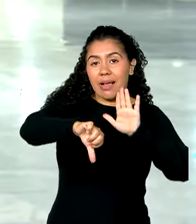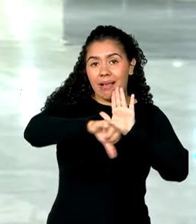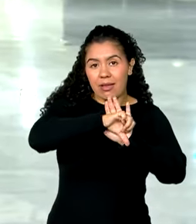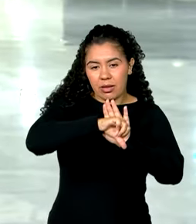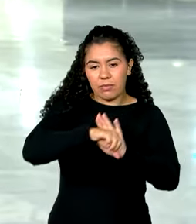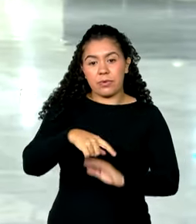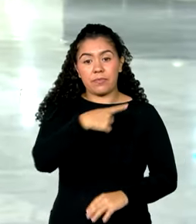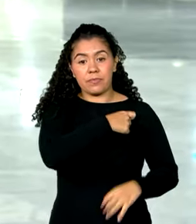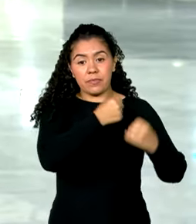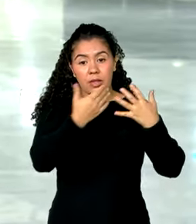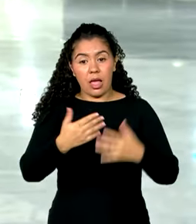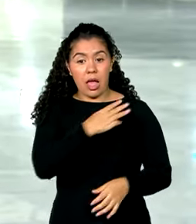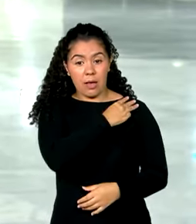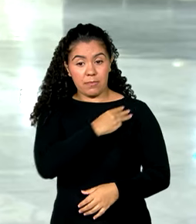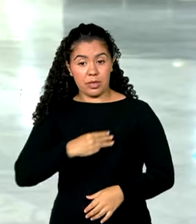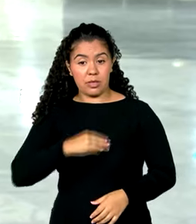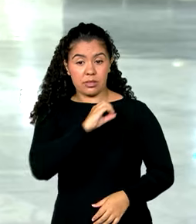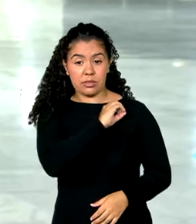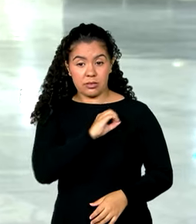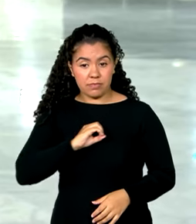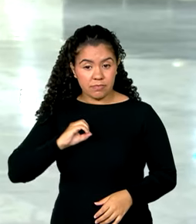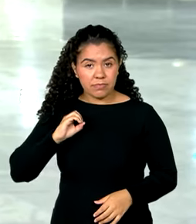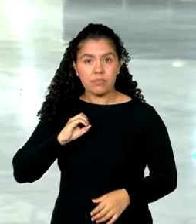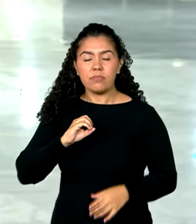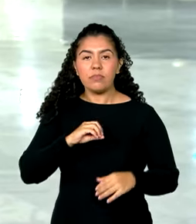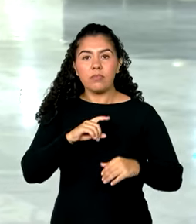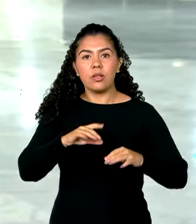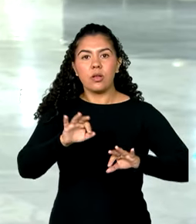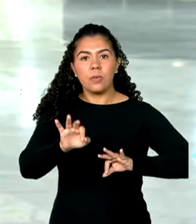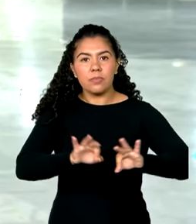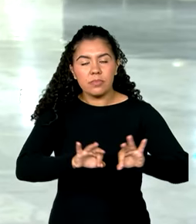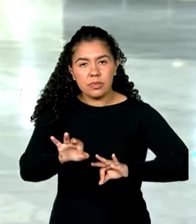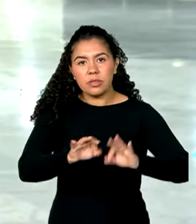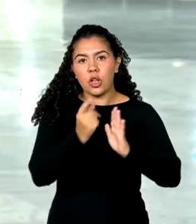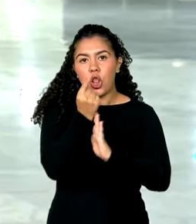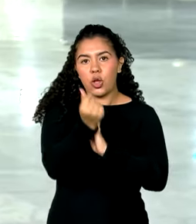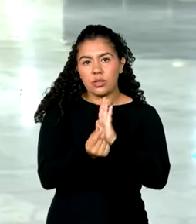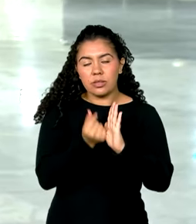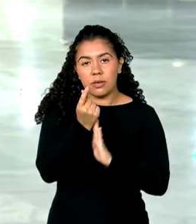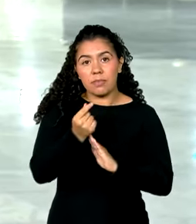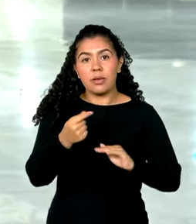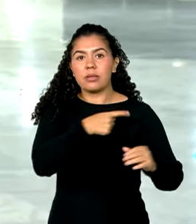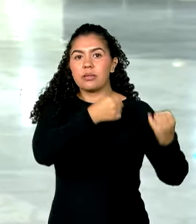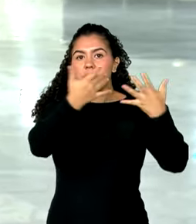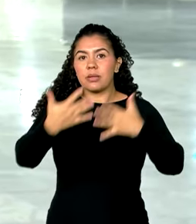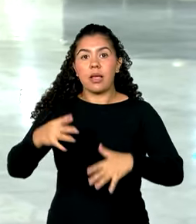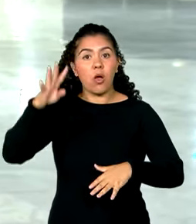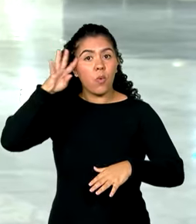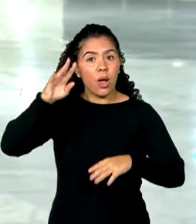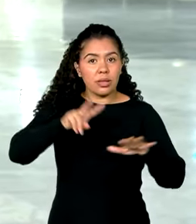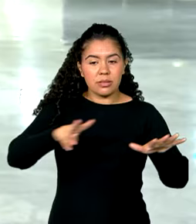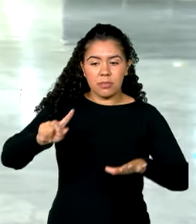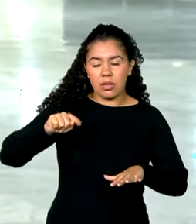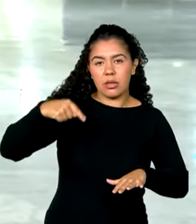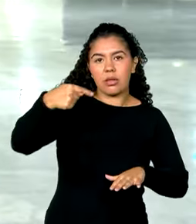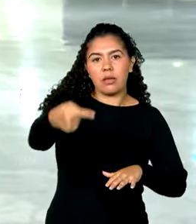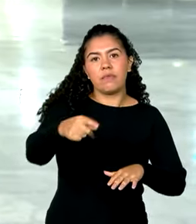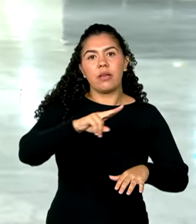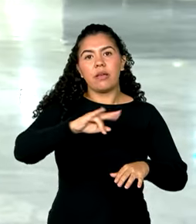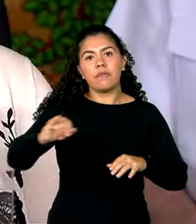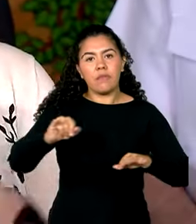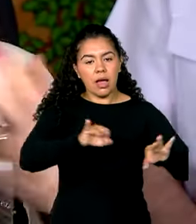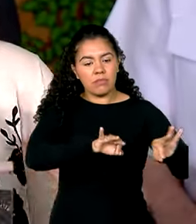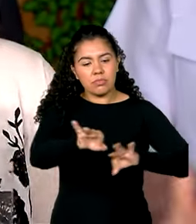Planejamento e Orçamento adiantou que na próxima quarta-feira vai receber todos os pedidos orçamentários para combater os